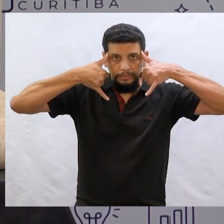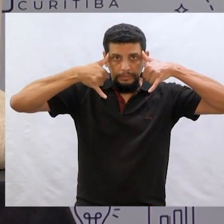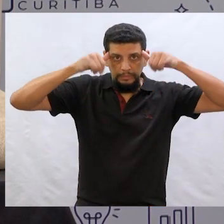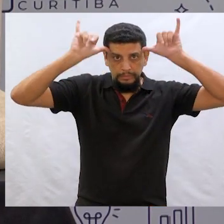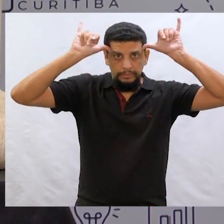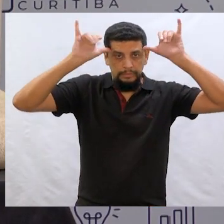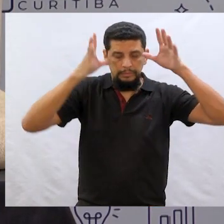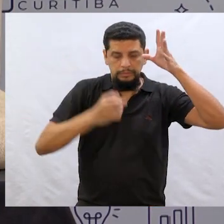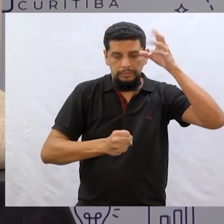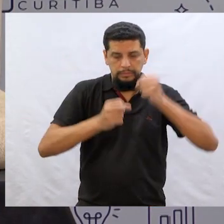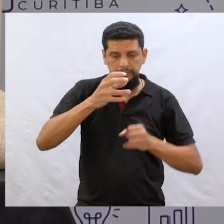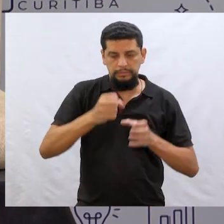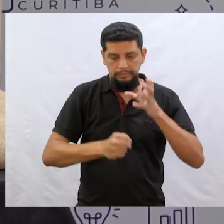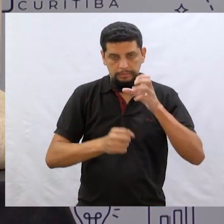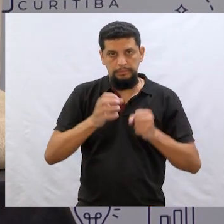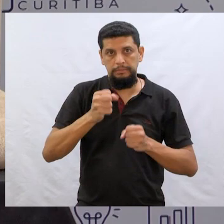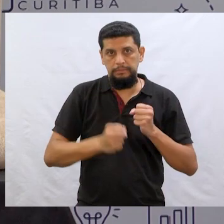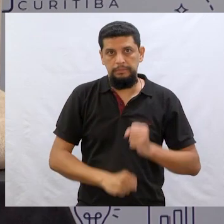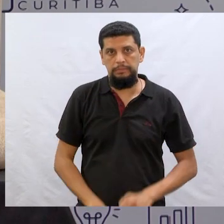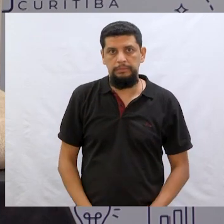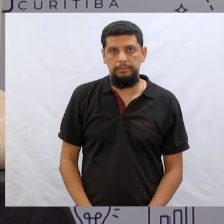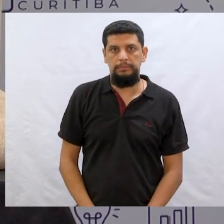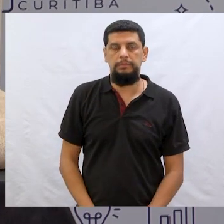uma vaquinha. Era uma vaquinha leiteira.